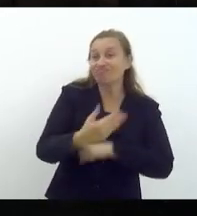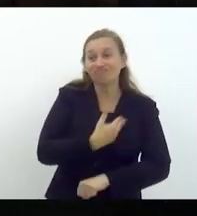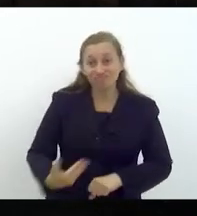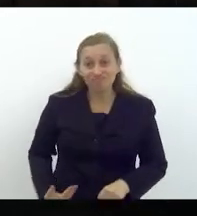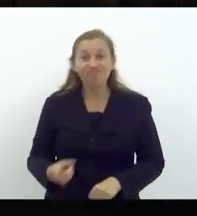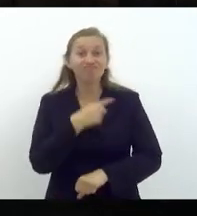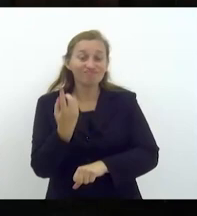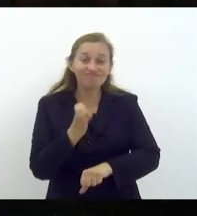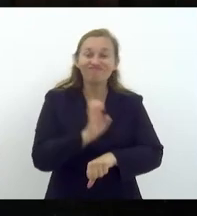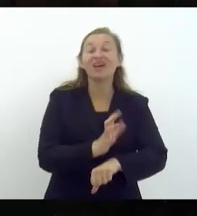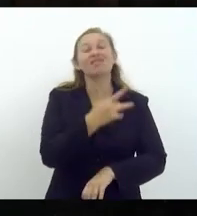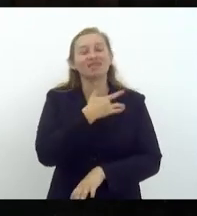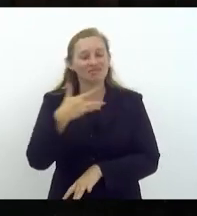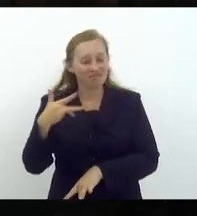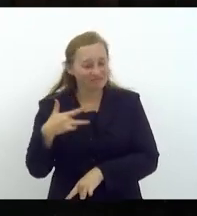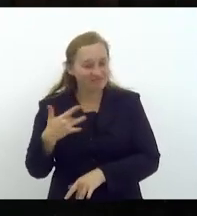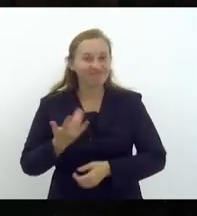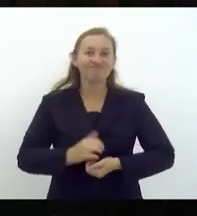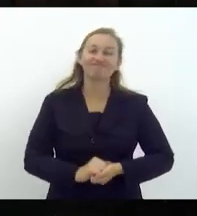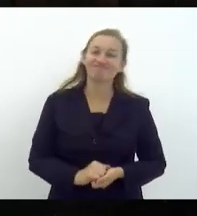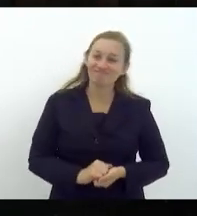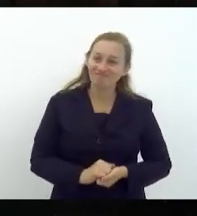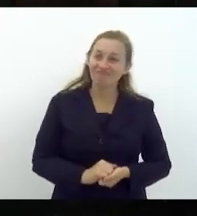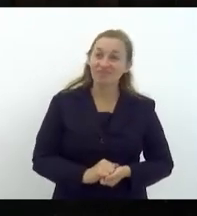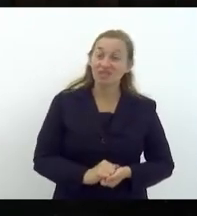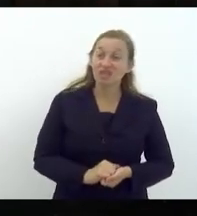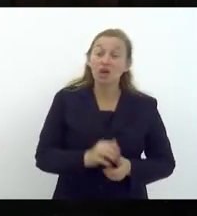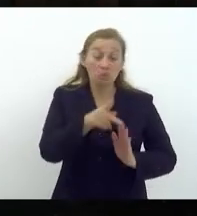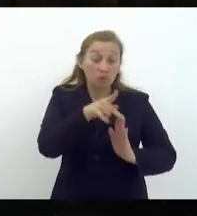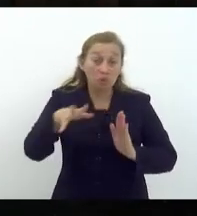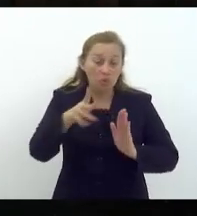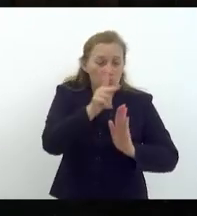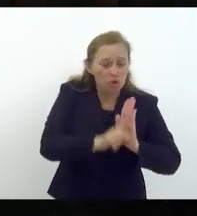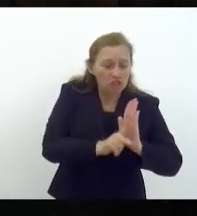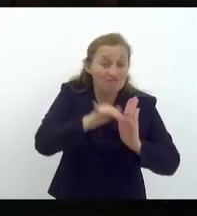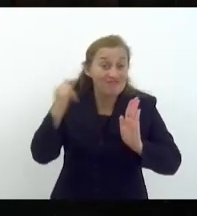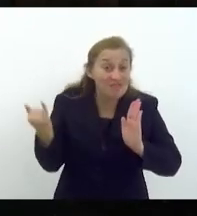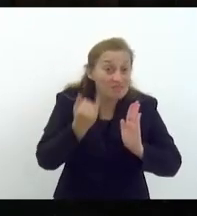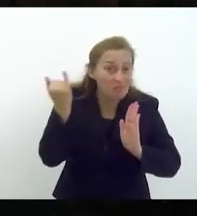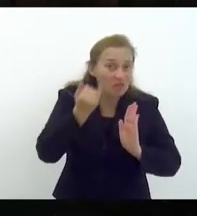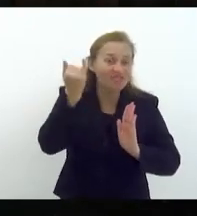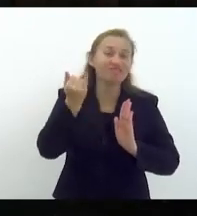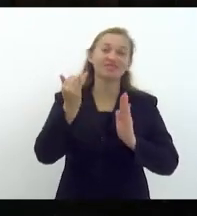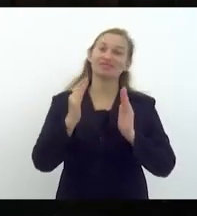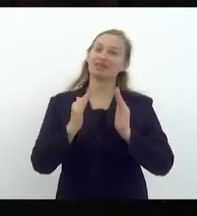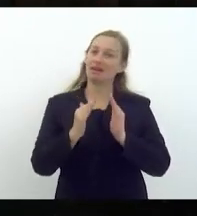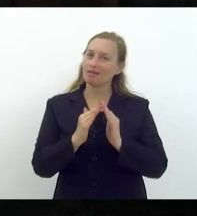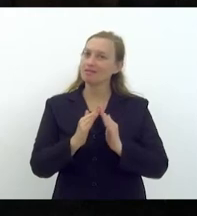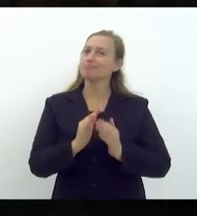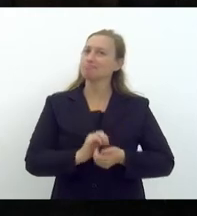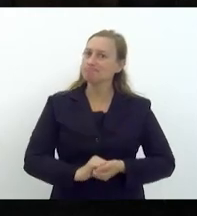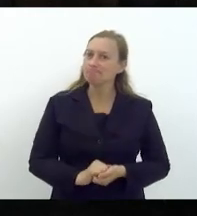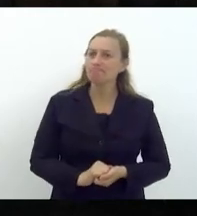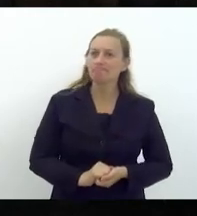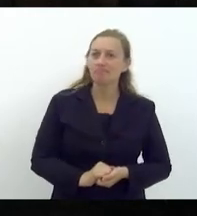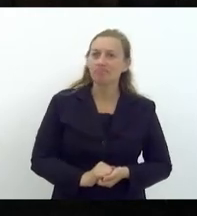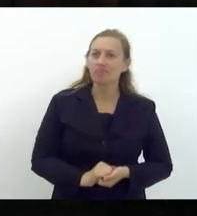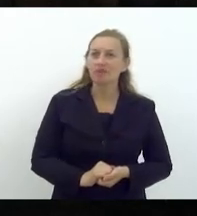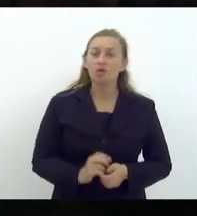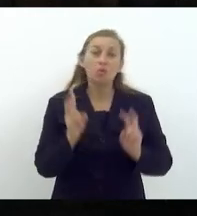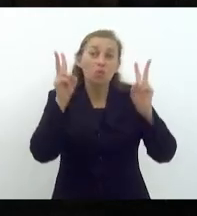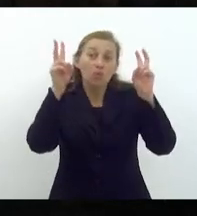nosso Estado, a saúde. E eu protocolei um projeto de muita importância nessa casa, que